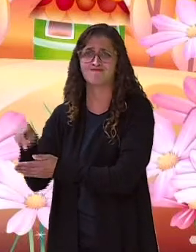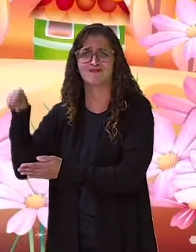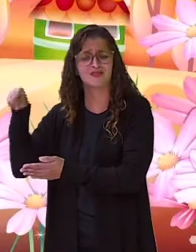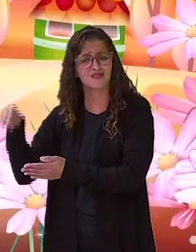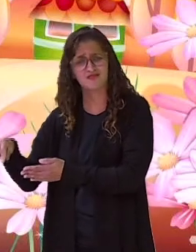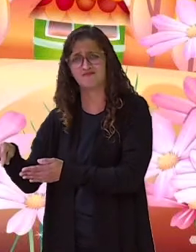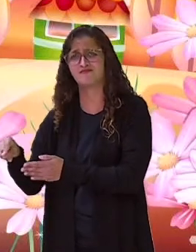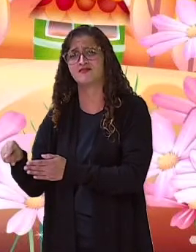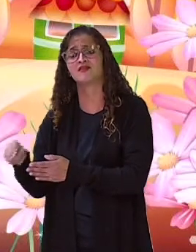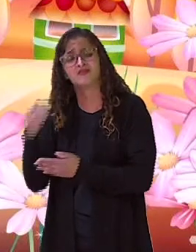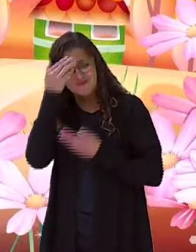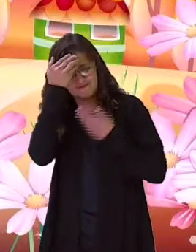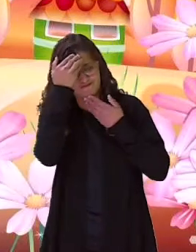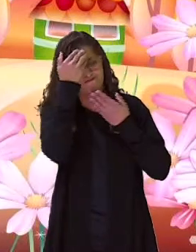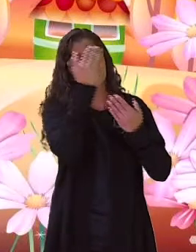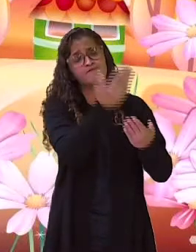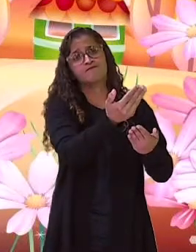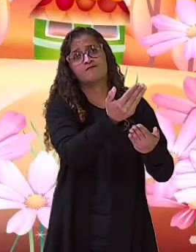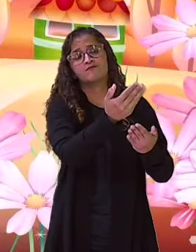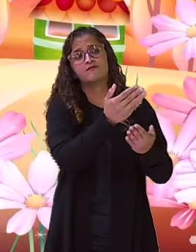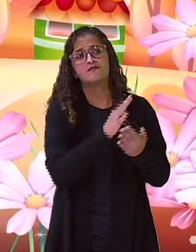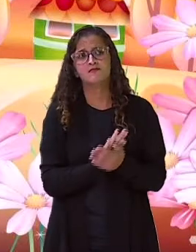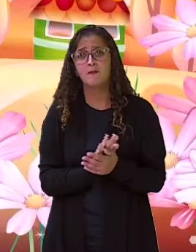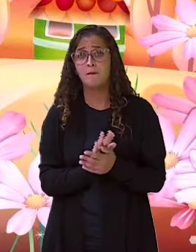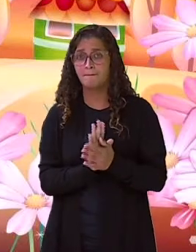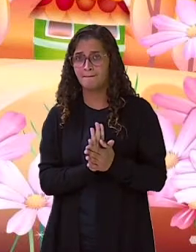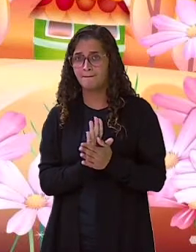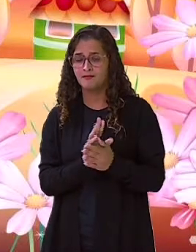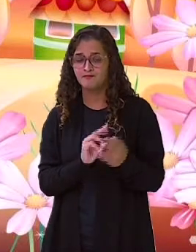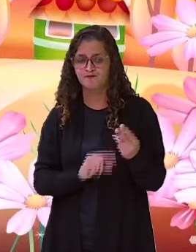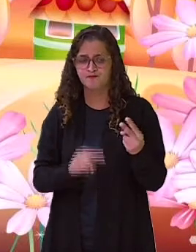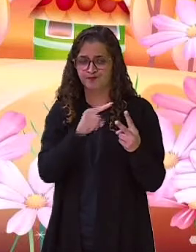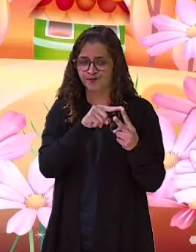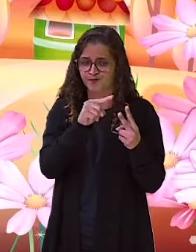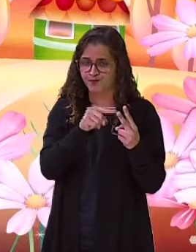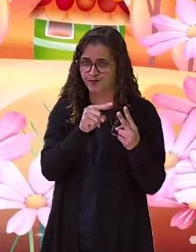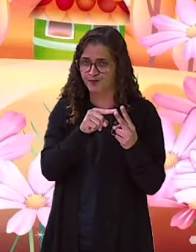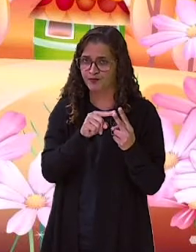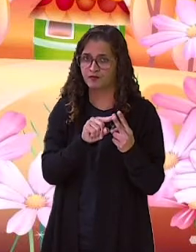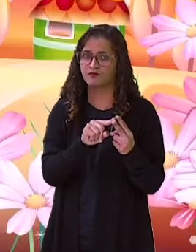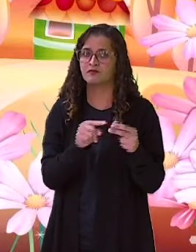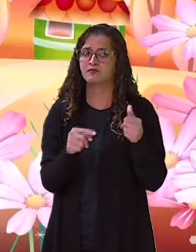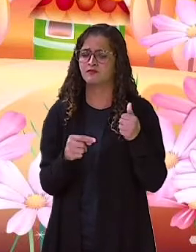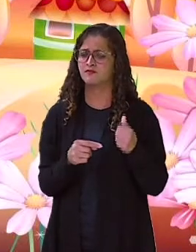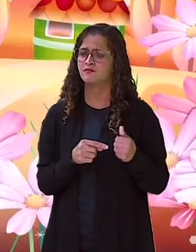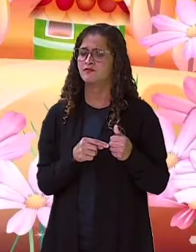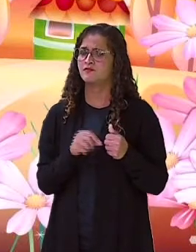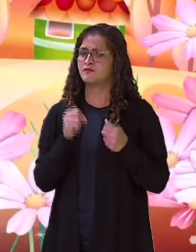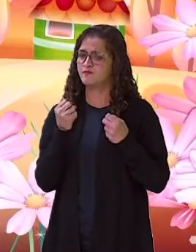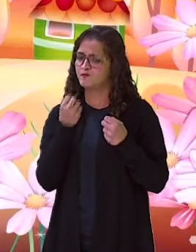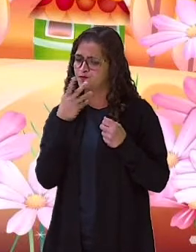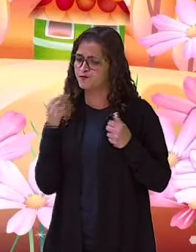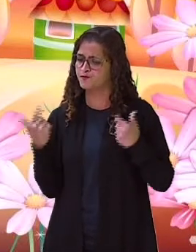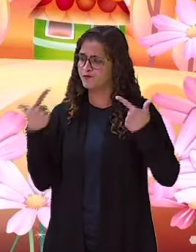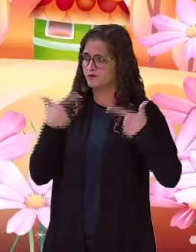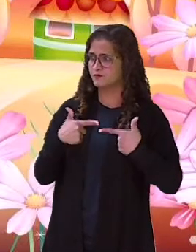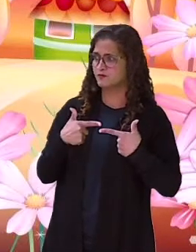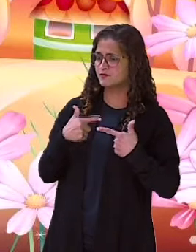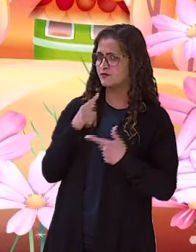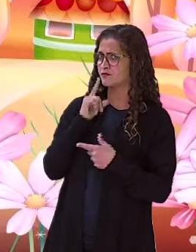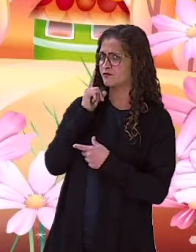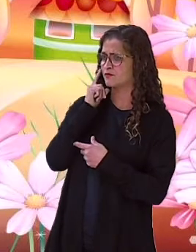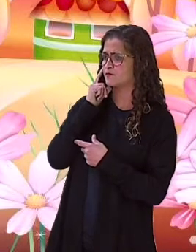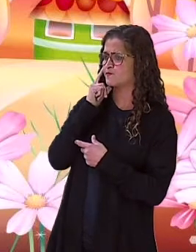A boa sorte ficou quieta, sem dizer uma palavra. A riqueza olhou nos